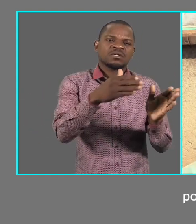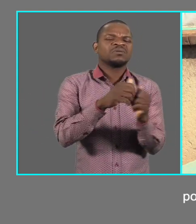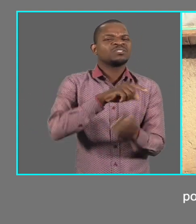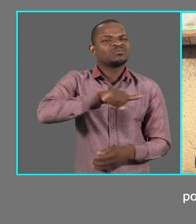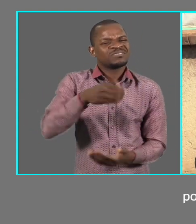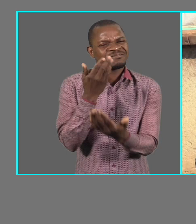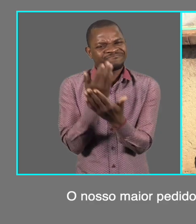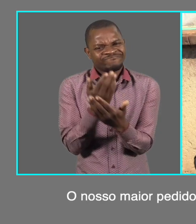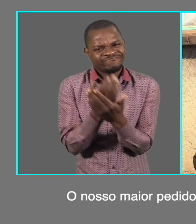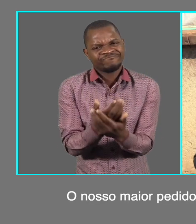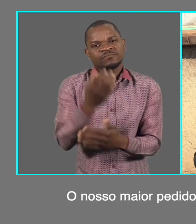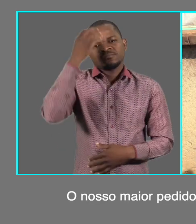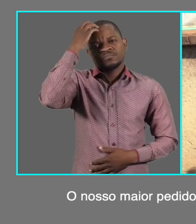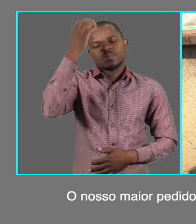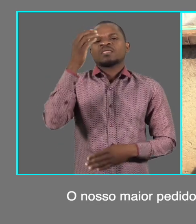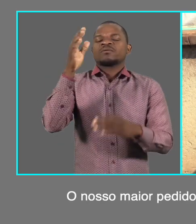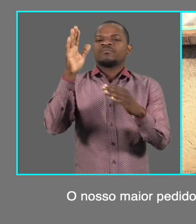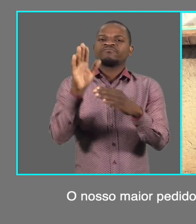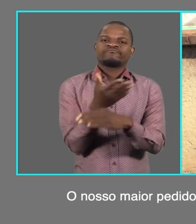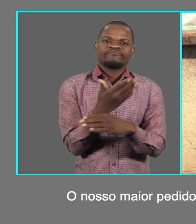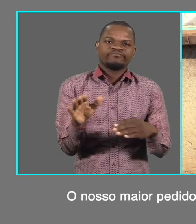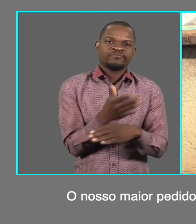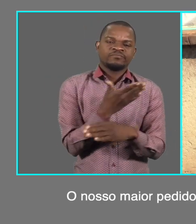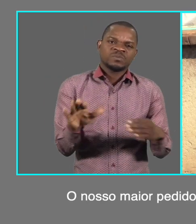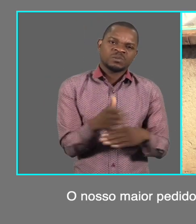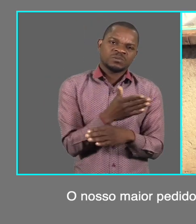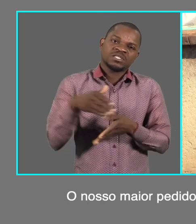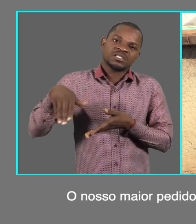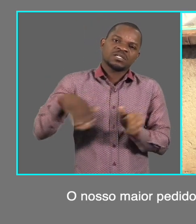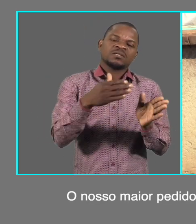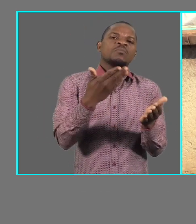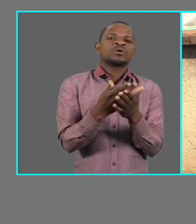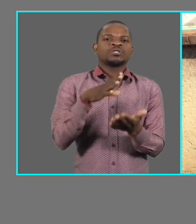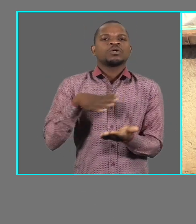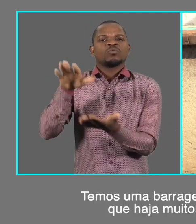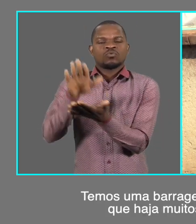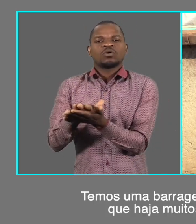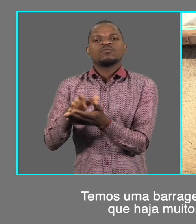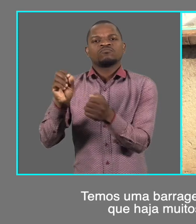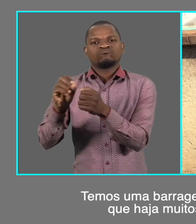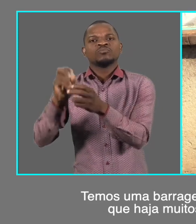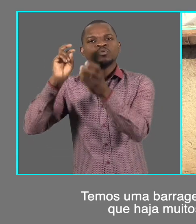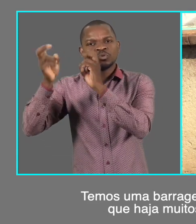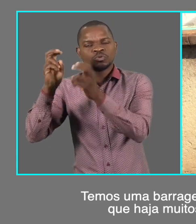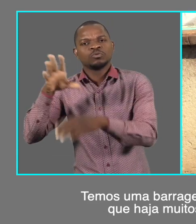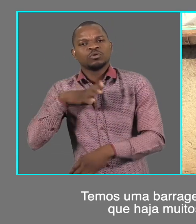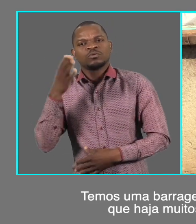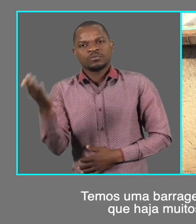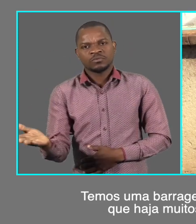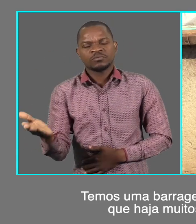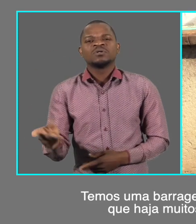viaturas. O nosso maior pedido é que o governo debilite esta estrada. Temos uma barragem aqui,